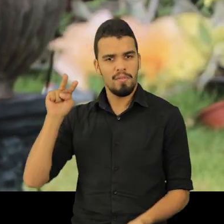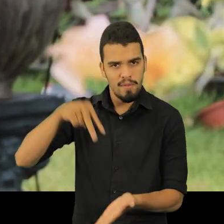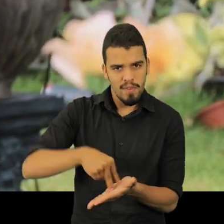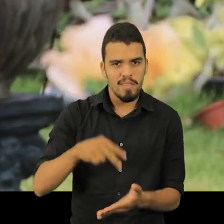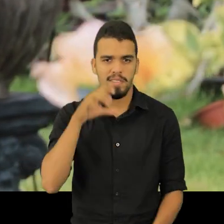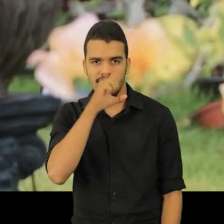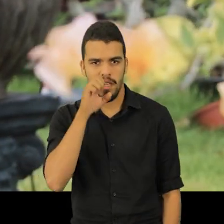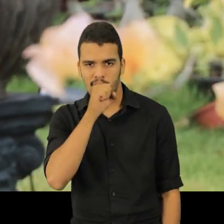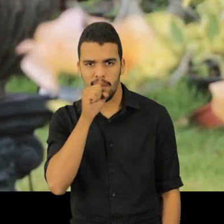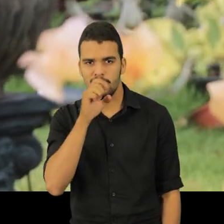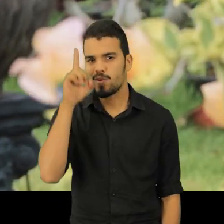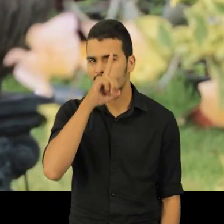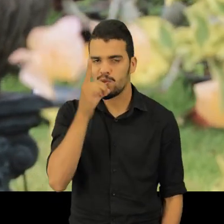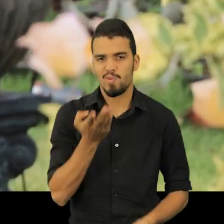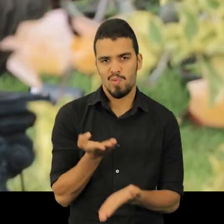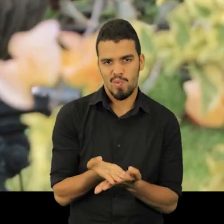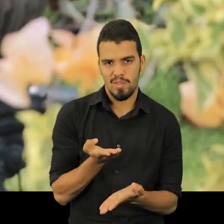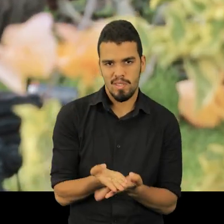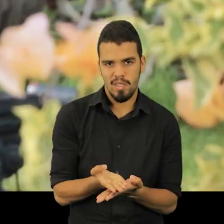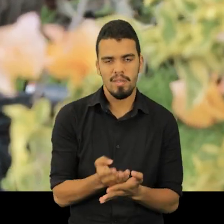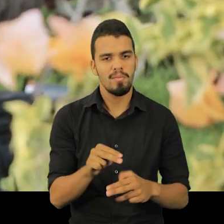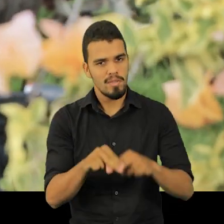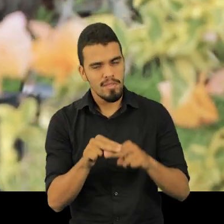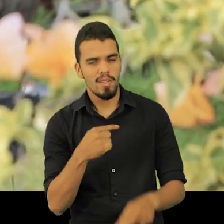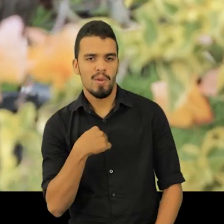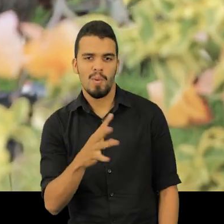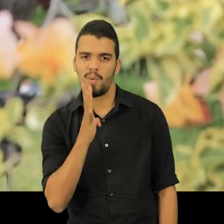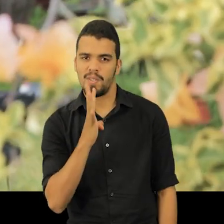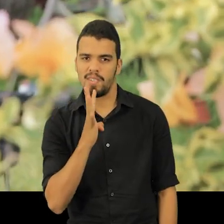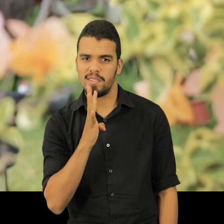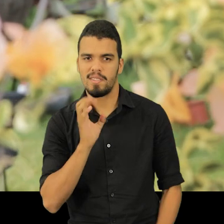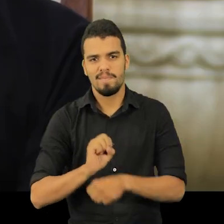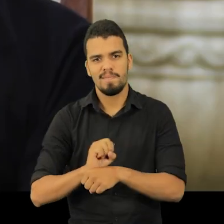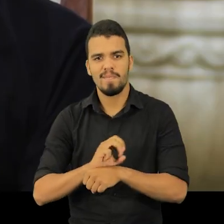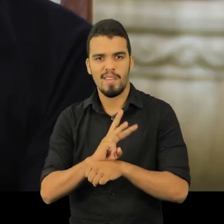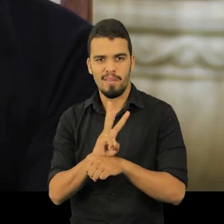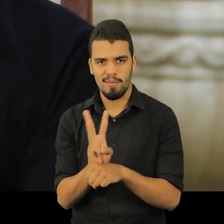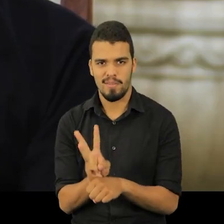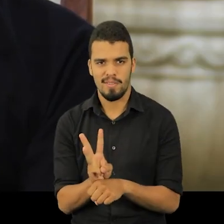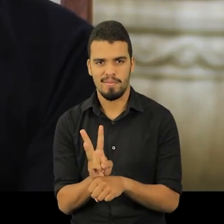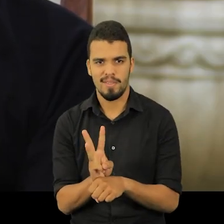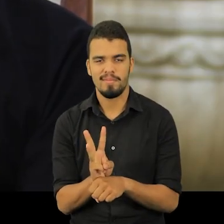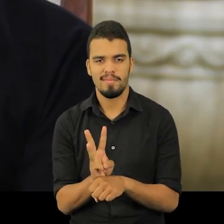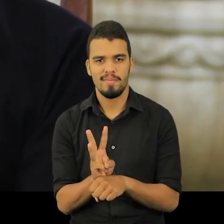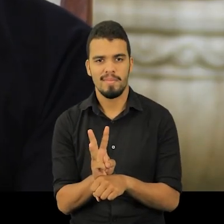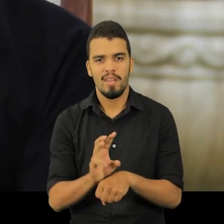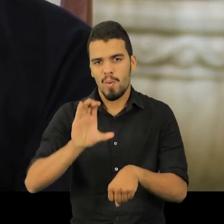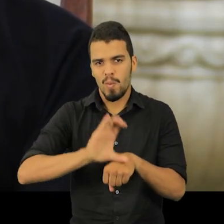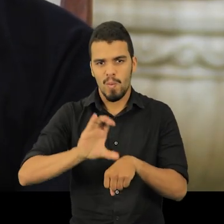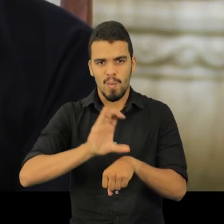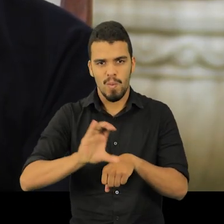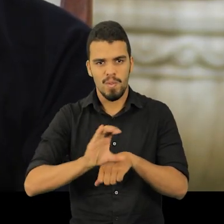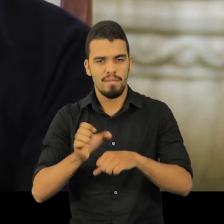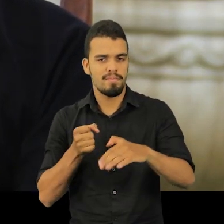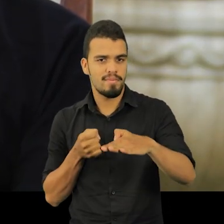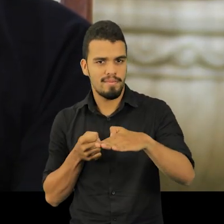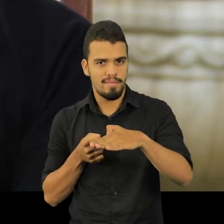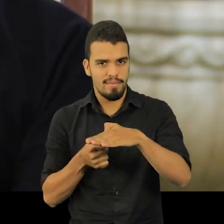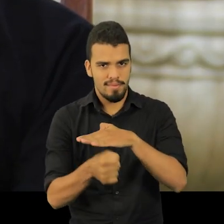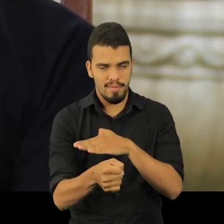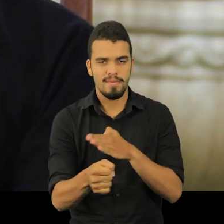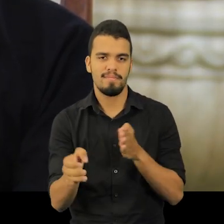estudar e foi onde eu tive contato com a UEMA e eu ingressei aqui no curso